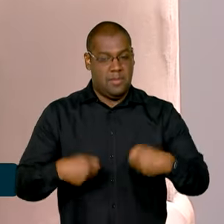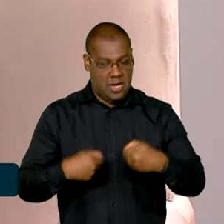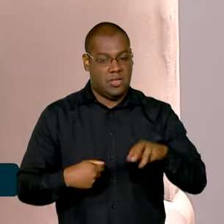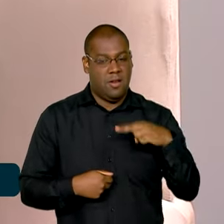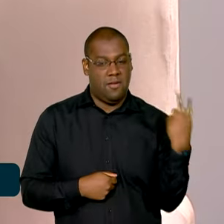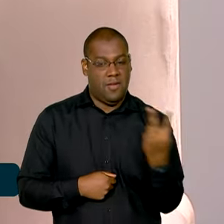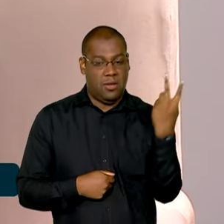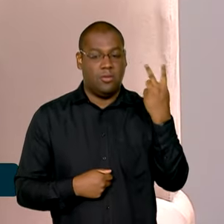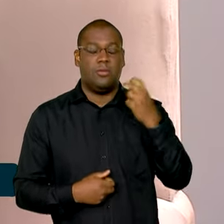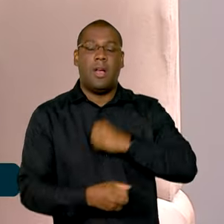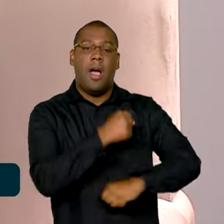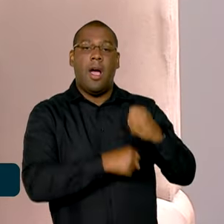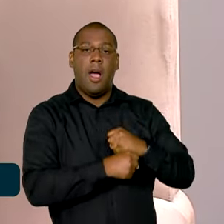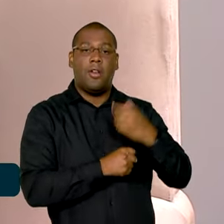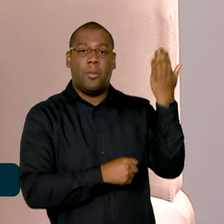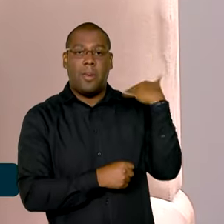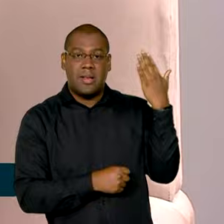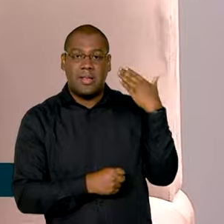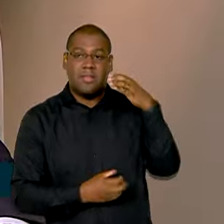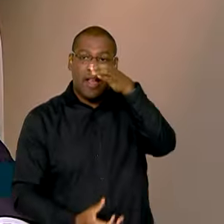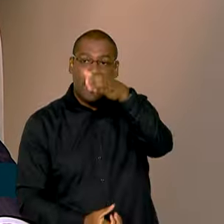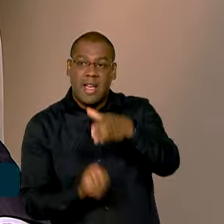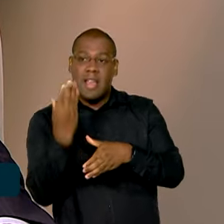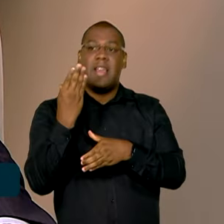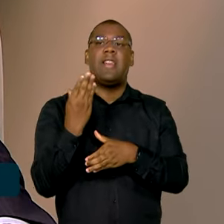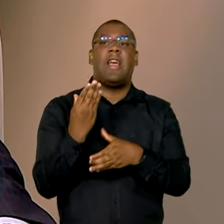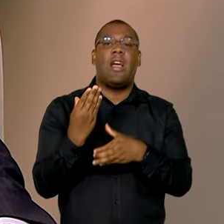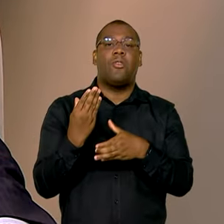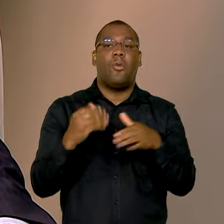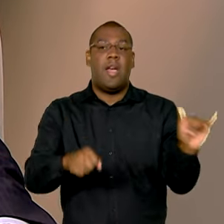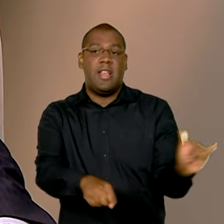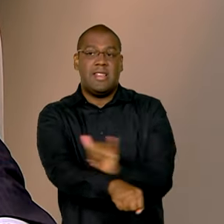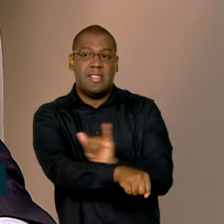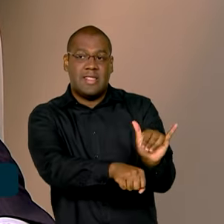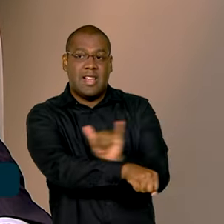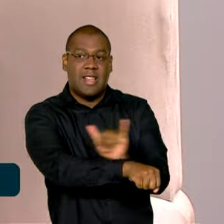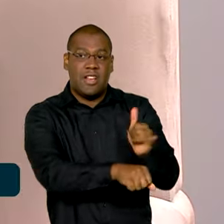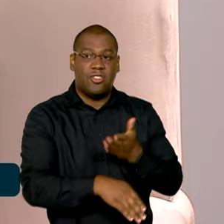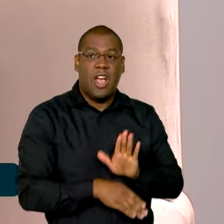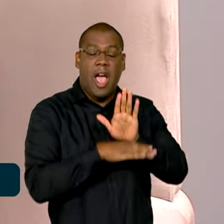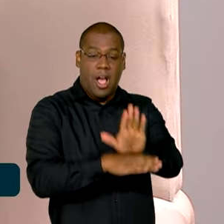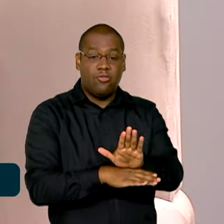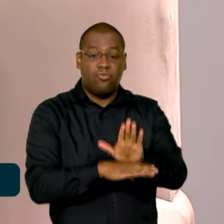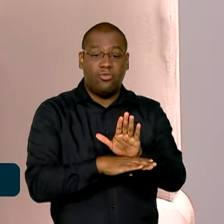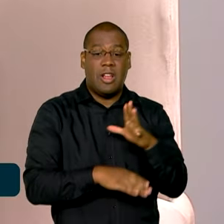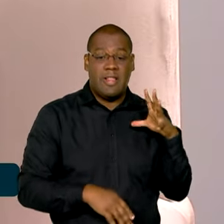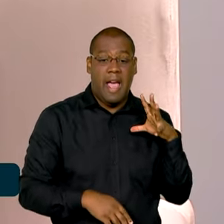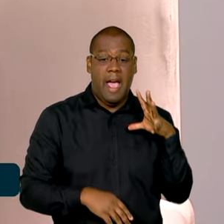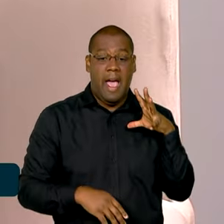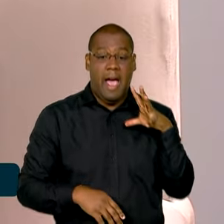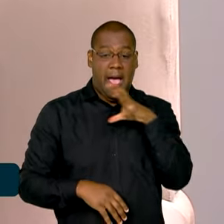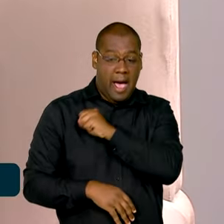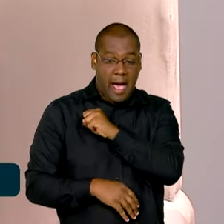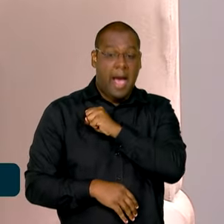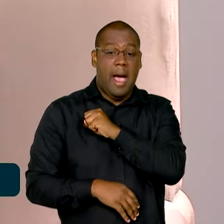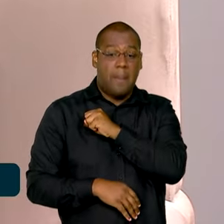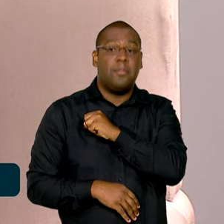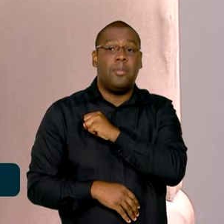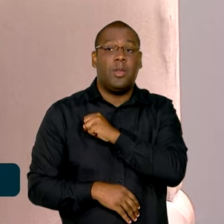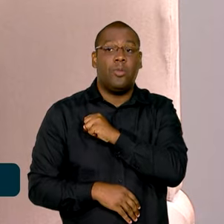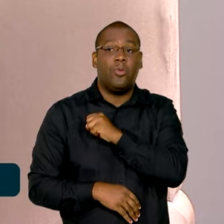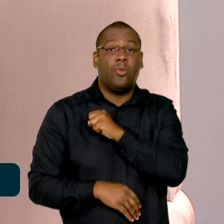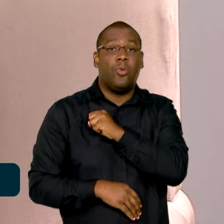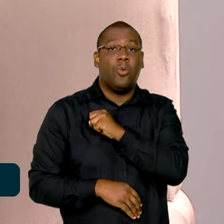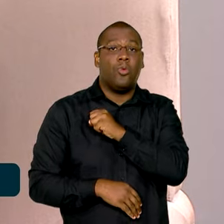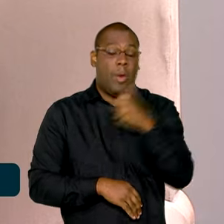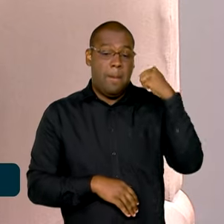no ano passado foi criado a Teste Média, justamente para agilizar o processo de concessão do antigo auxílio-doença, né, chamado